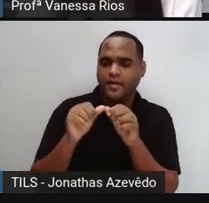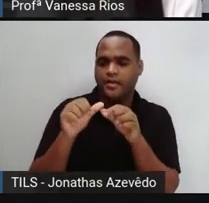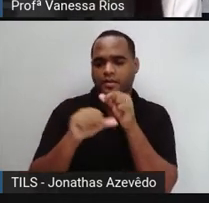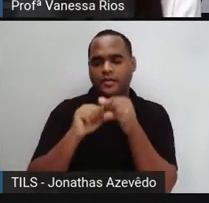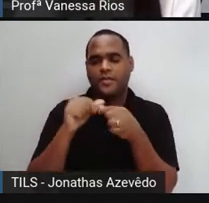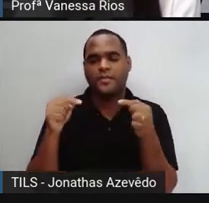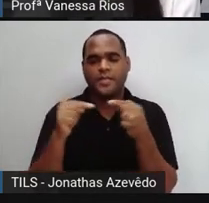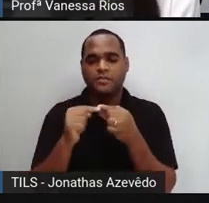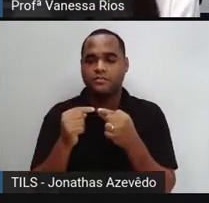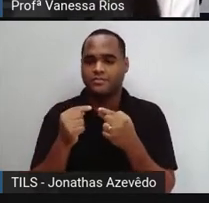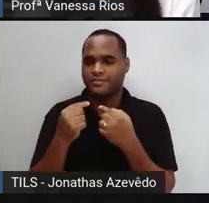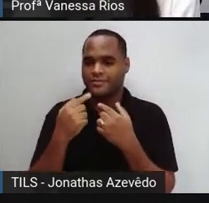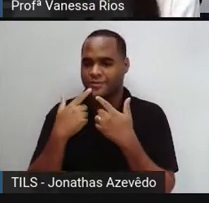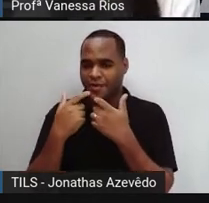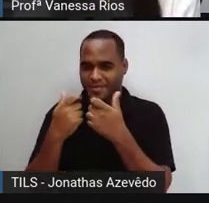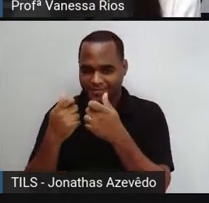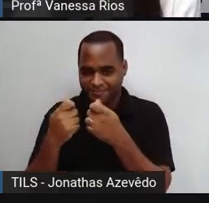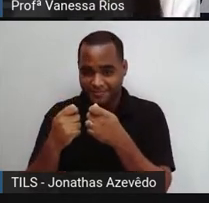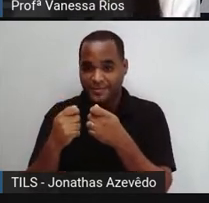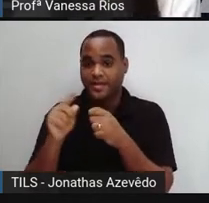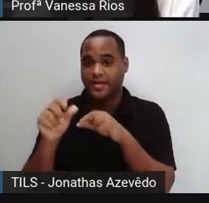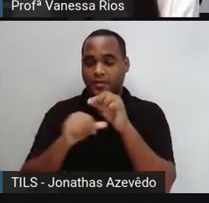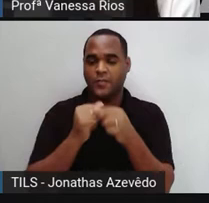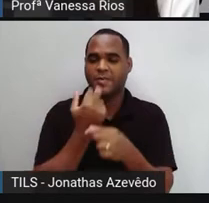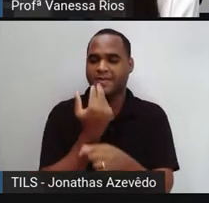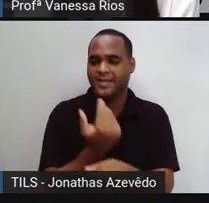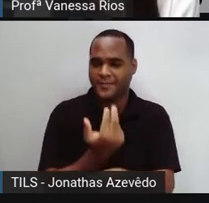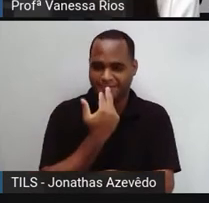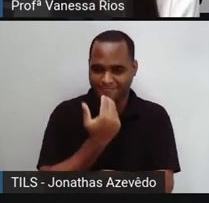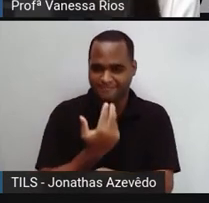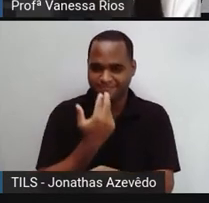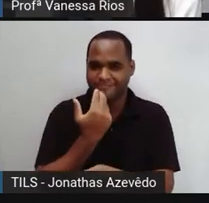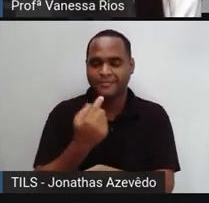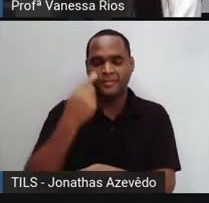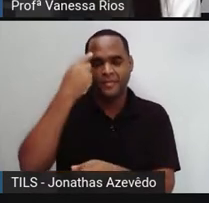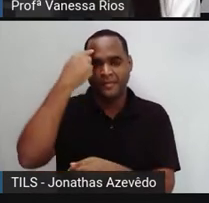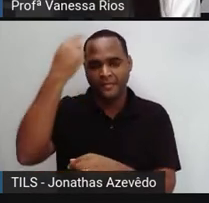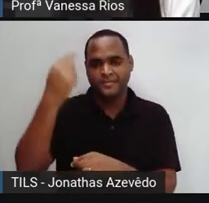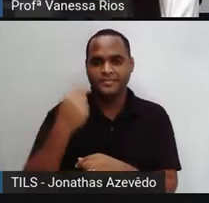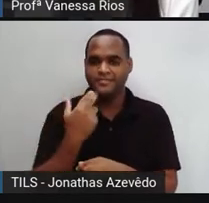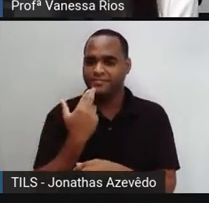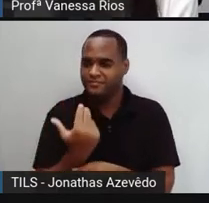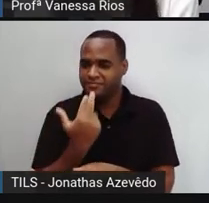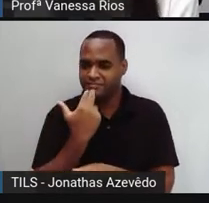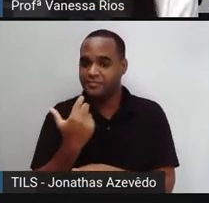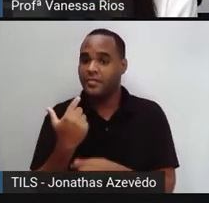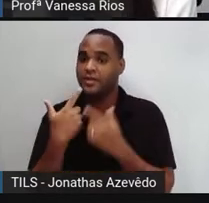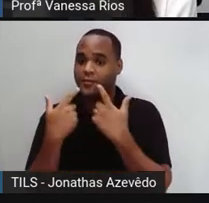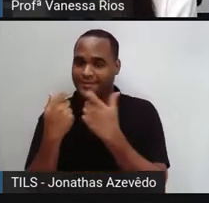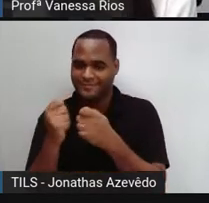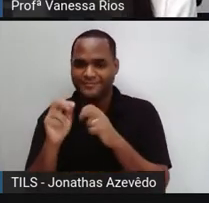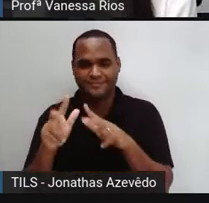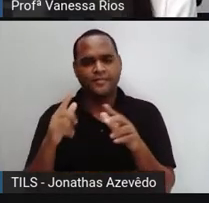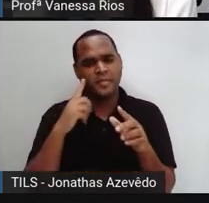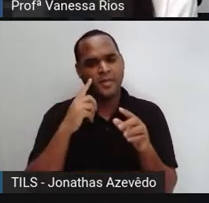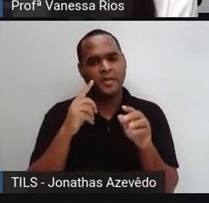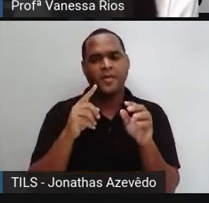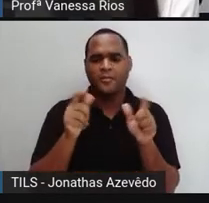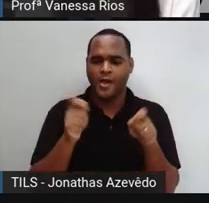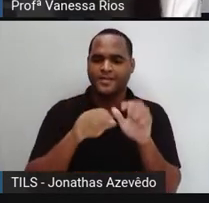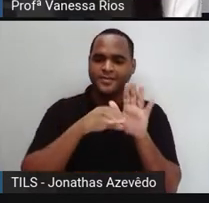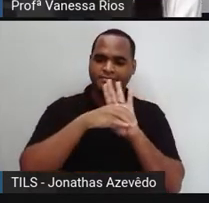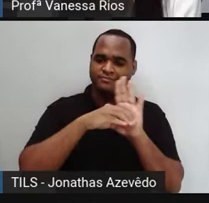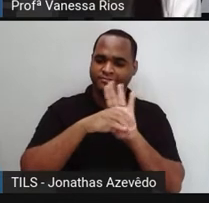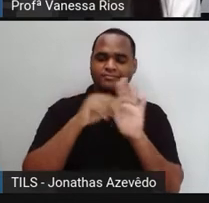idioma, para o melhor entendimento do sentido de língua. A gente pode, sim, associar, atrelar o conceito ao